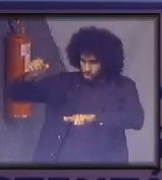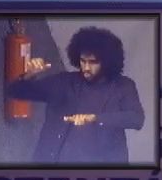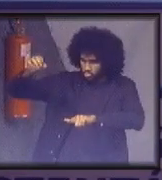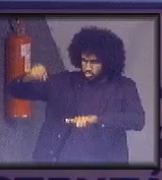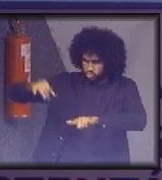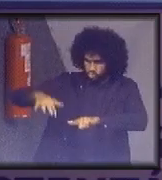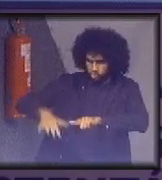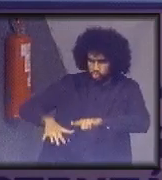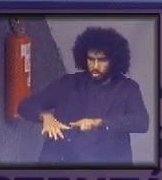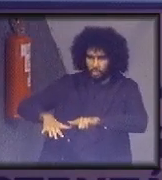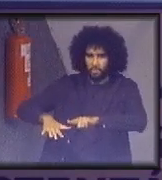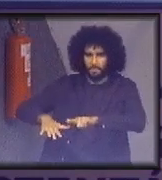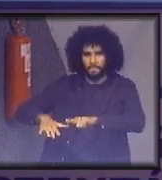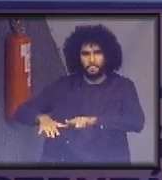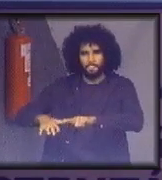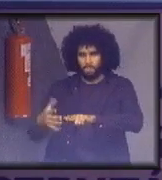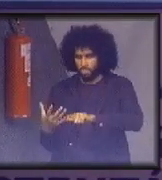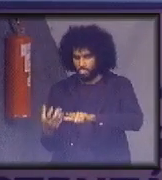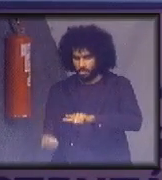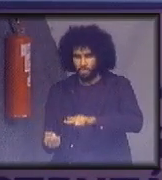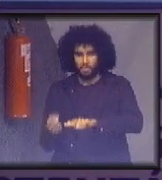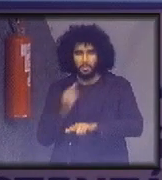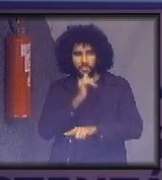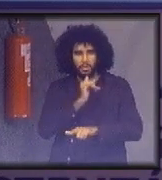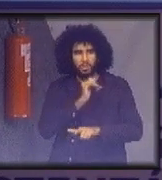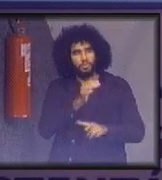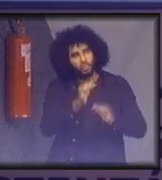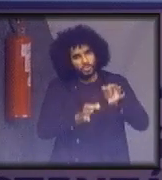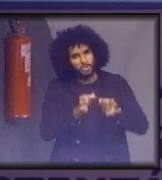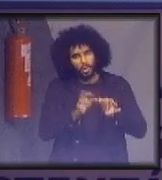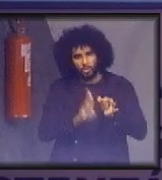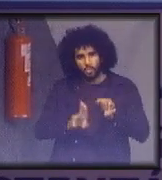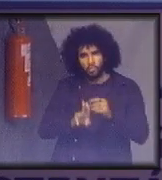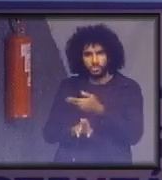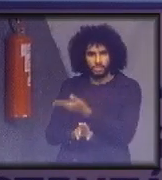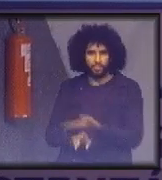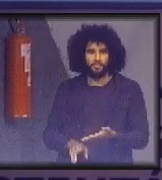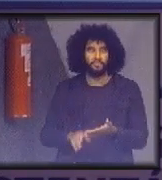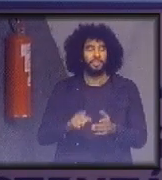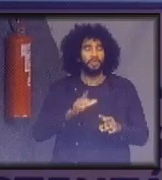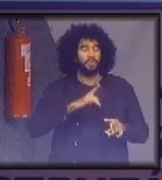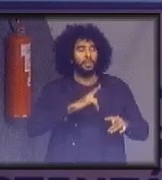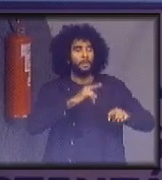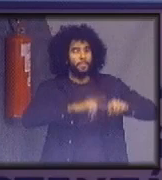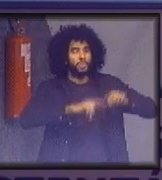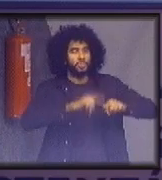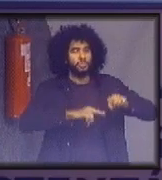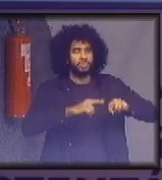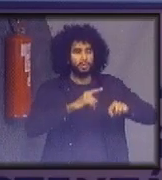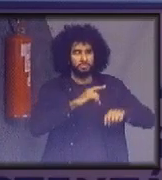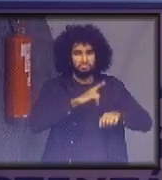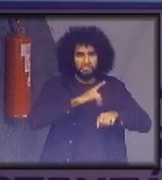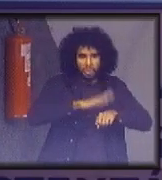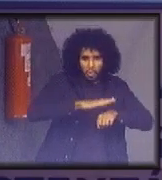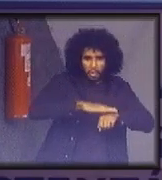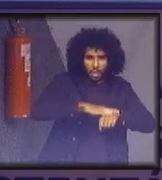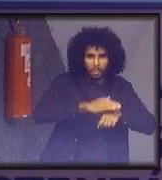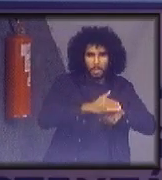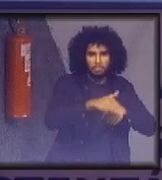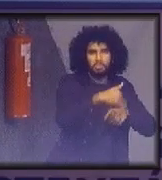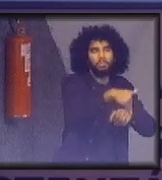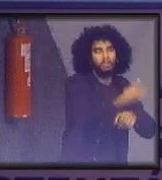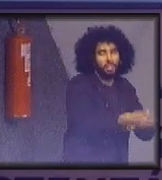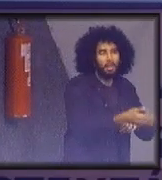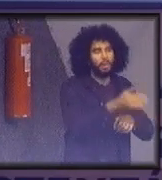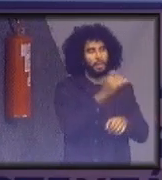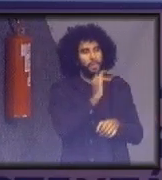instituições, como é o caso do poder judiciário. Produtos mais duráveis. Se um fabricante produzir produtos que duram mais